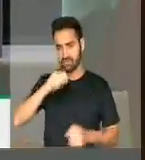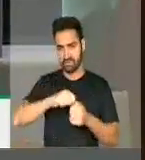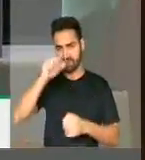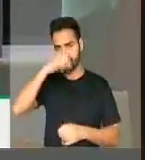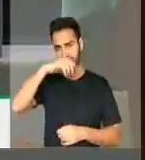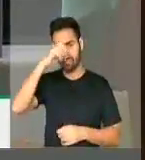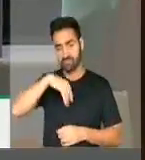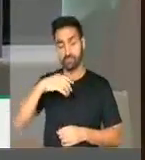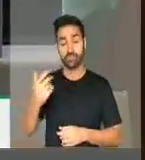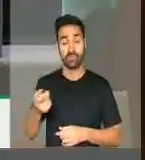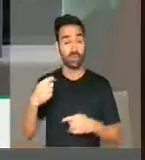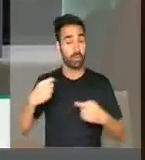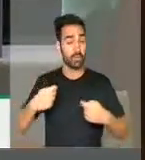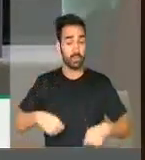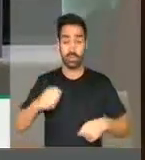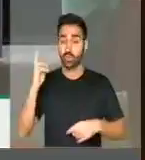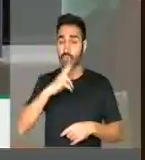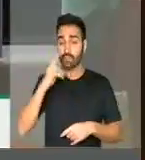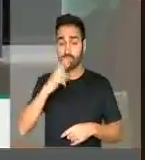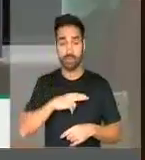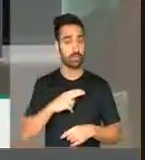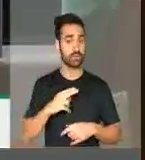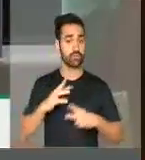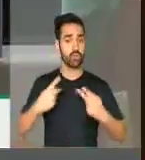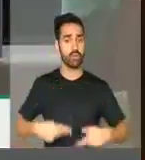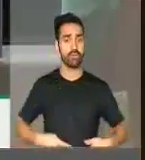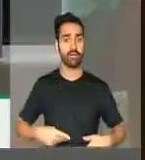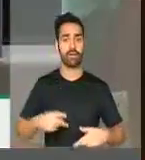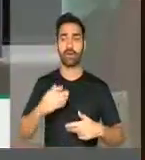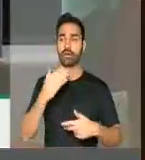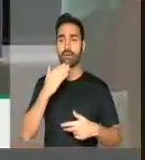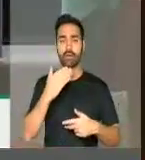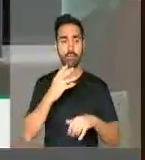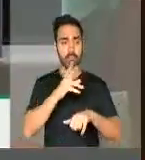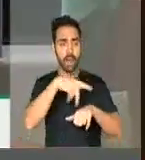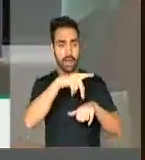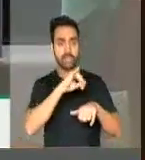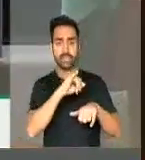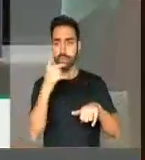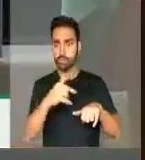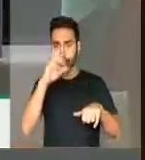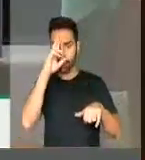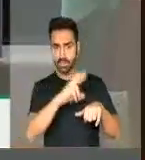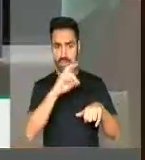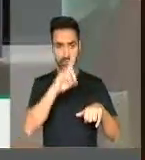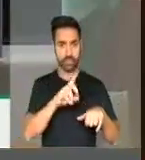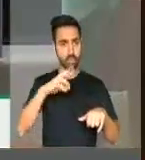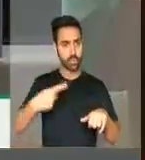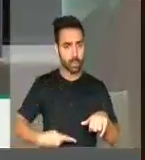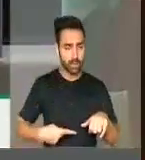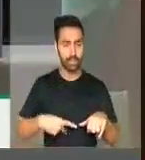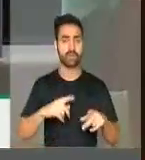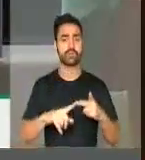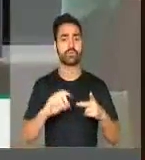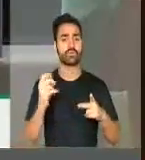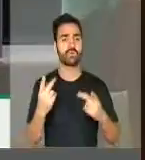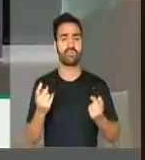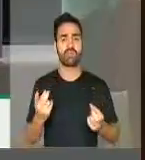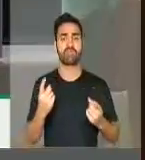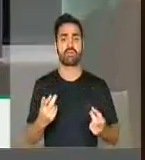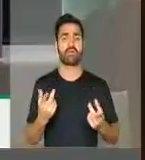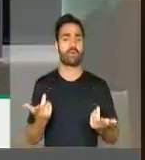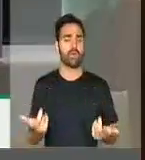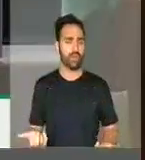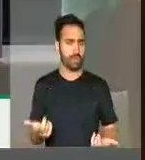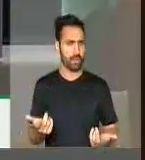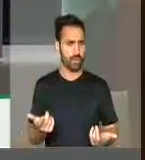é urgente adotar barreiras humanitárias aos países que violam direitos humanos e comercializam produtos banhados